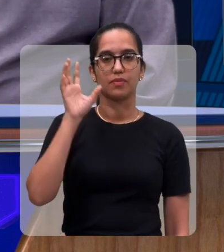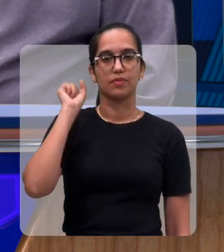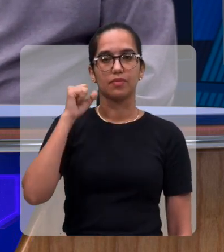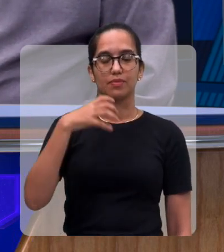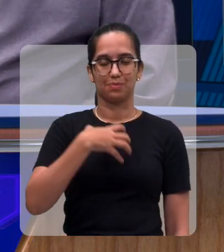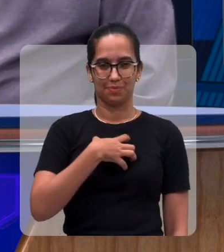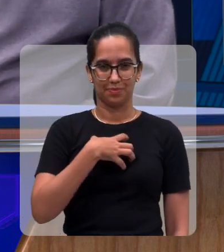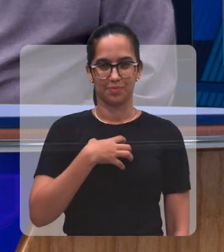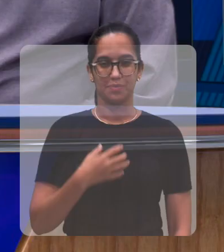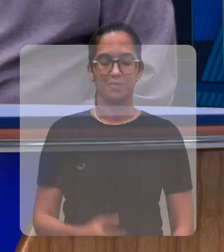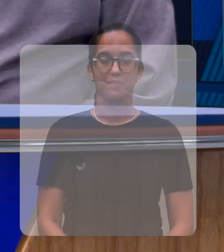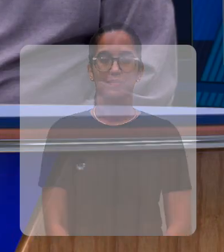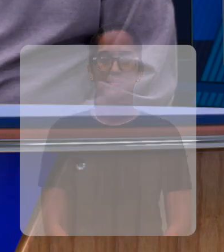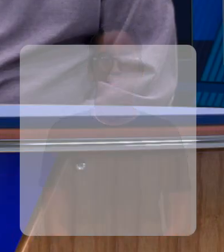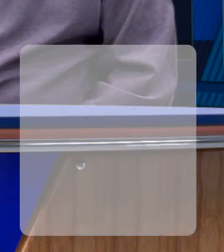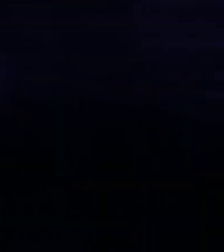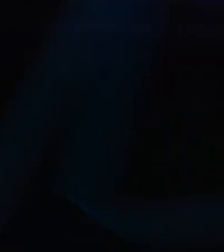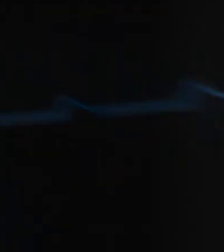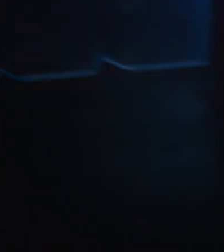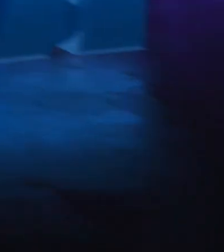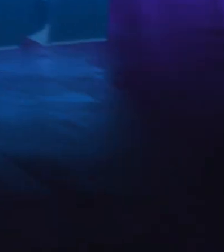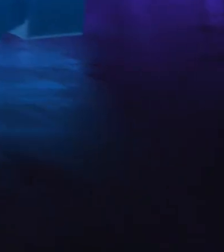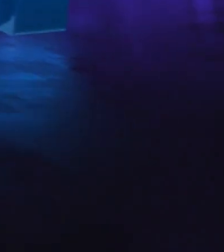no Vê, Ouvir, Sentir.